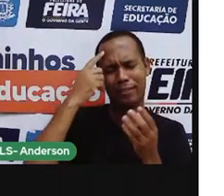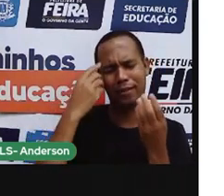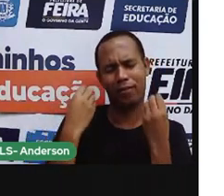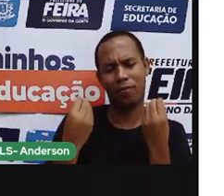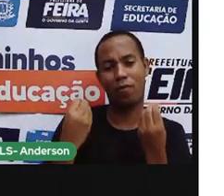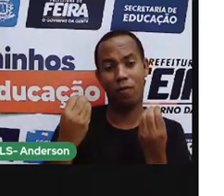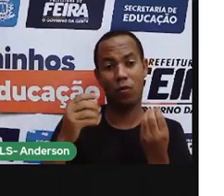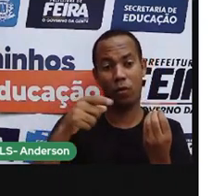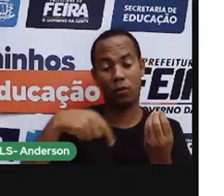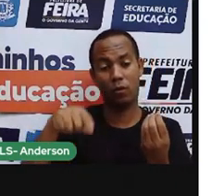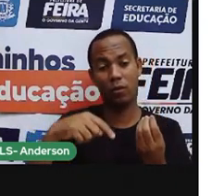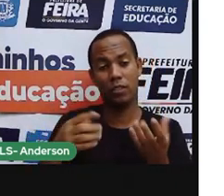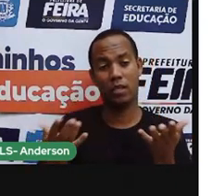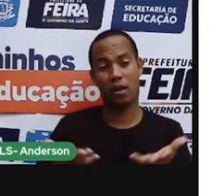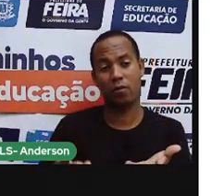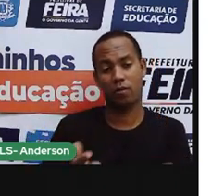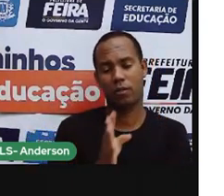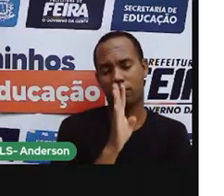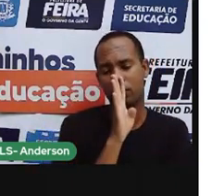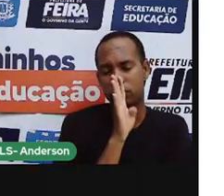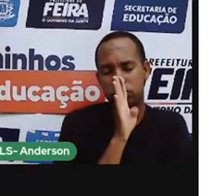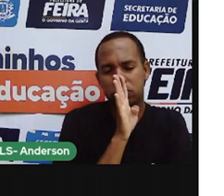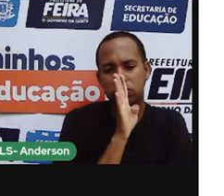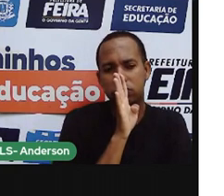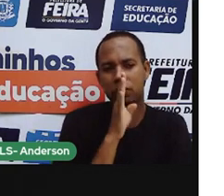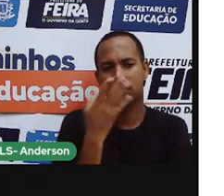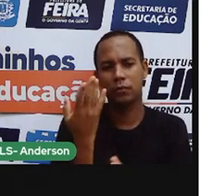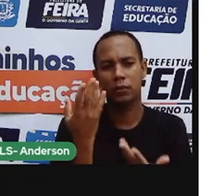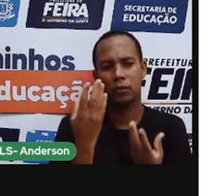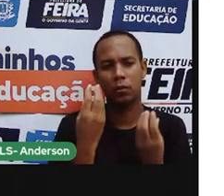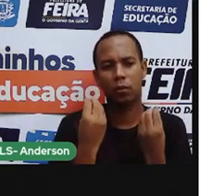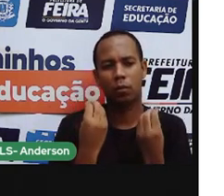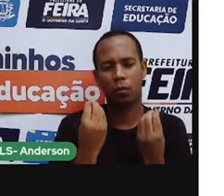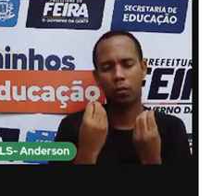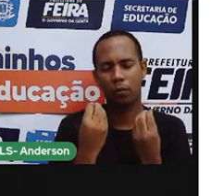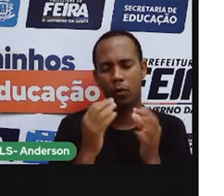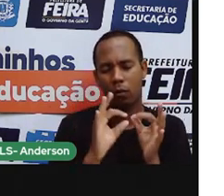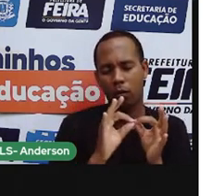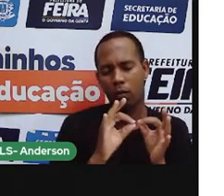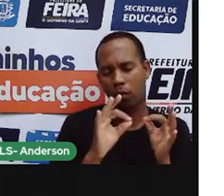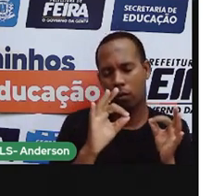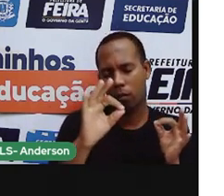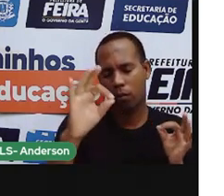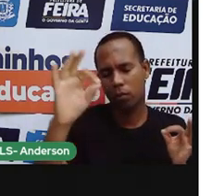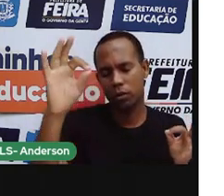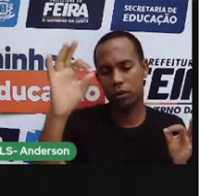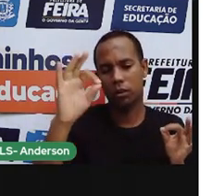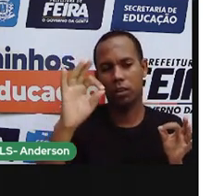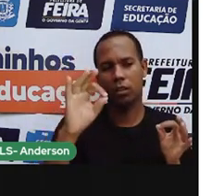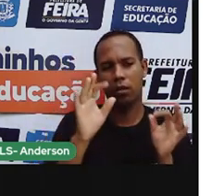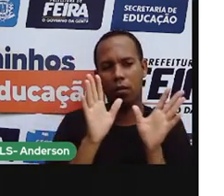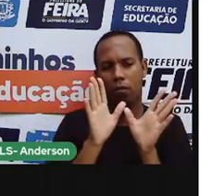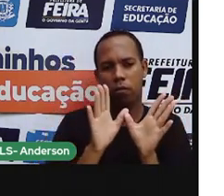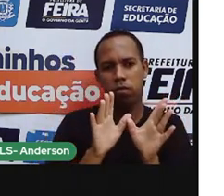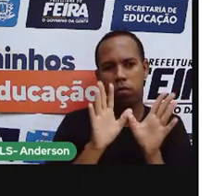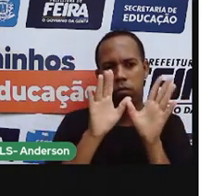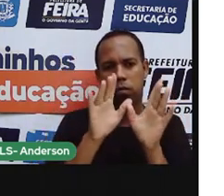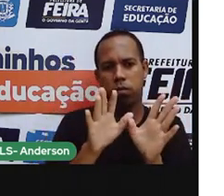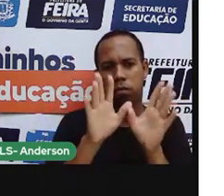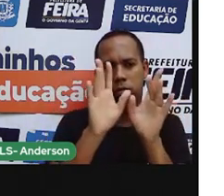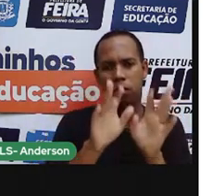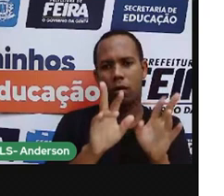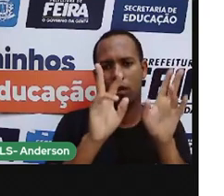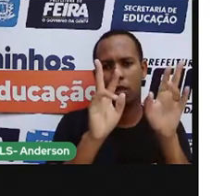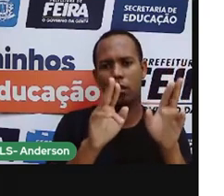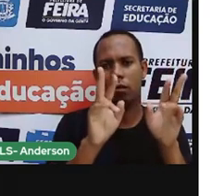agora? O silêncio. E lá ao longe, na mata, uma ave solidária com seu